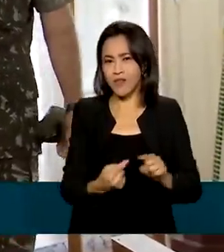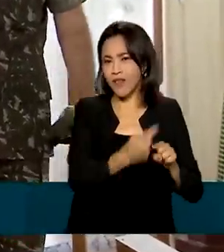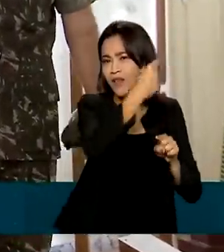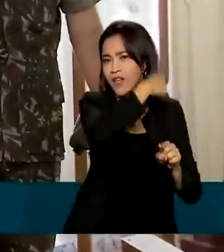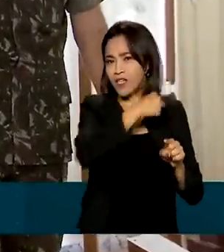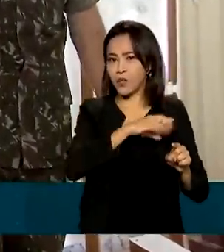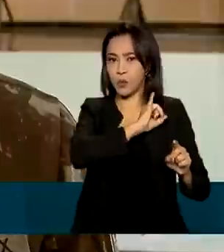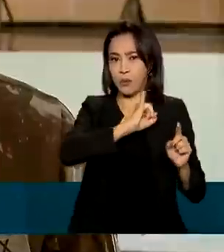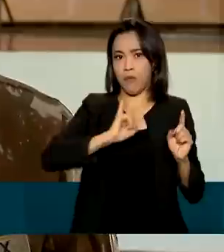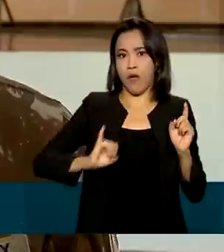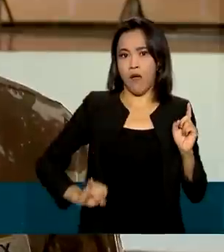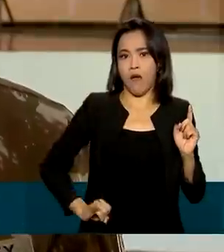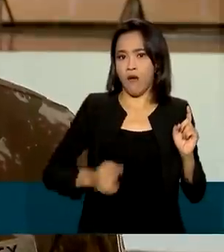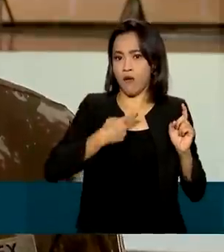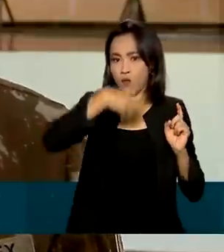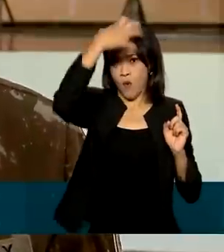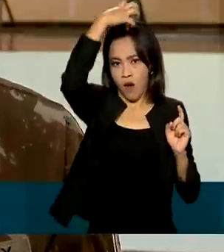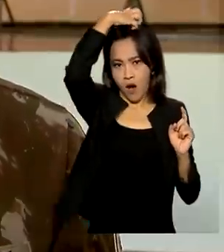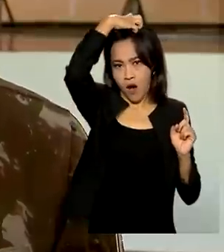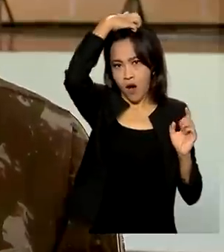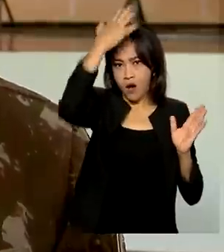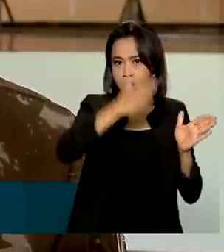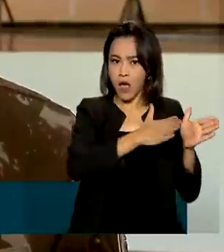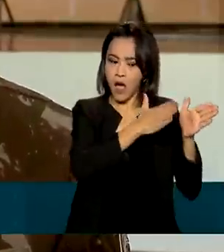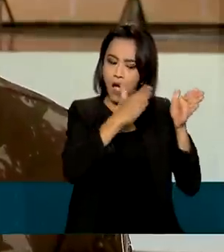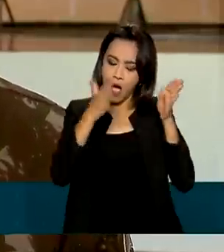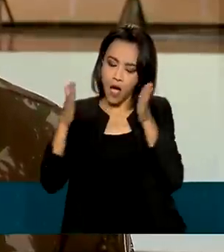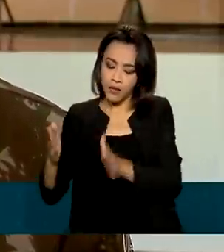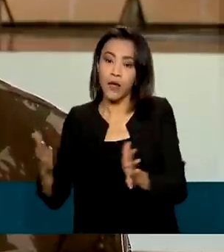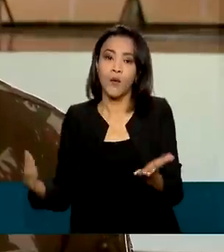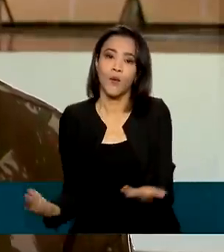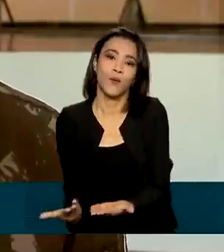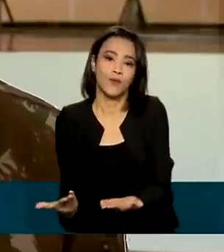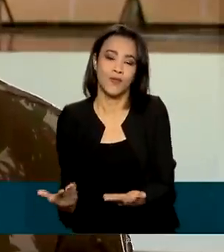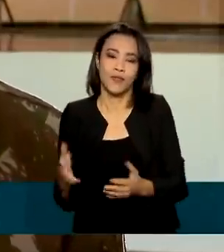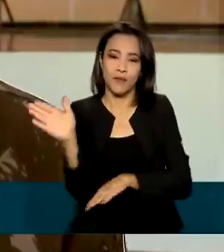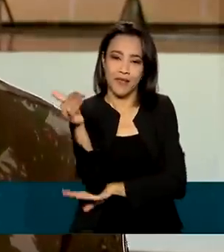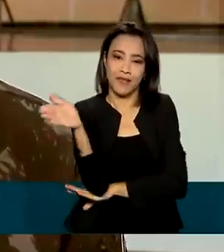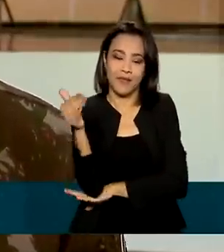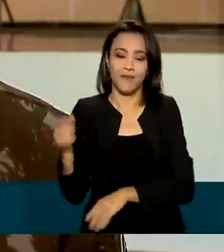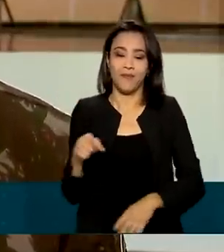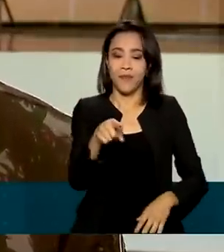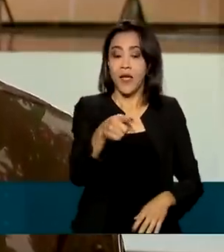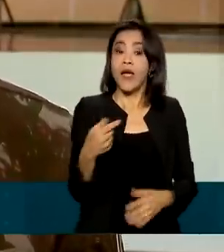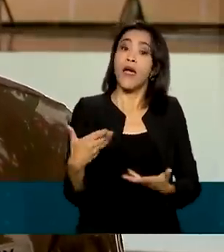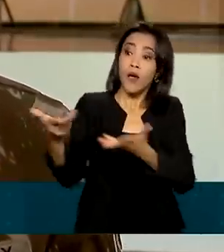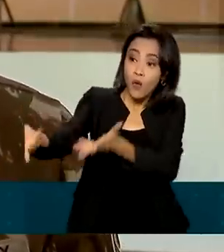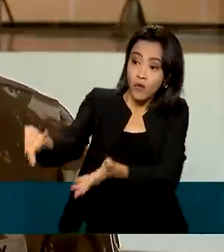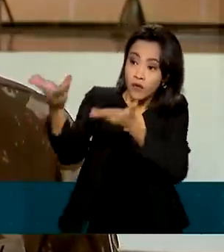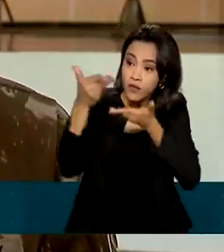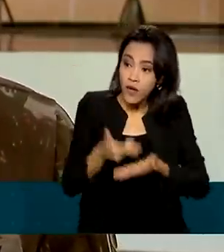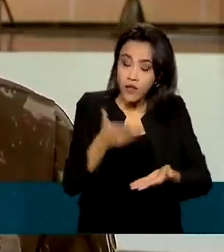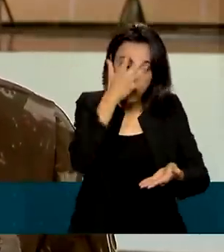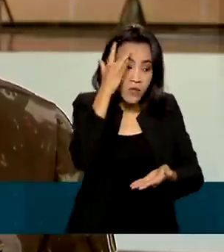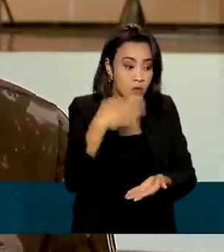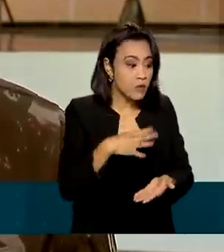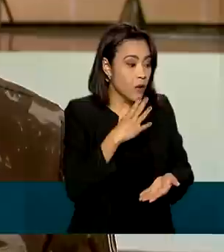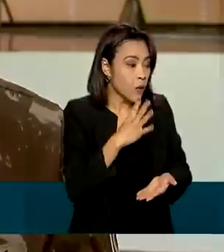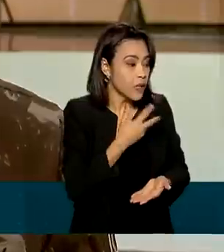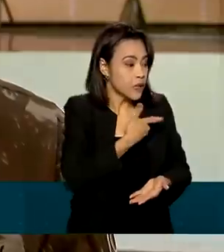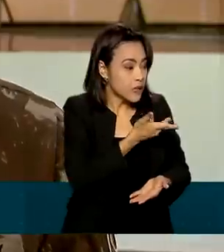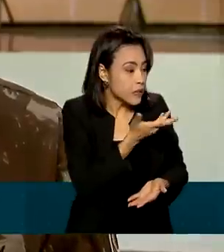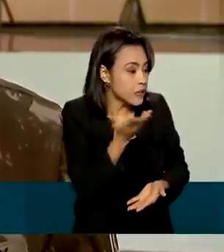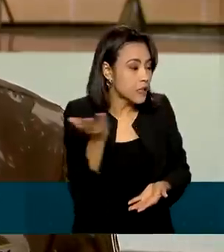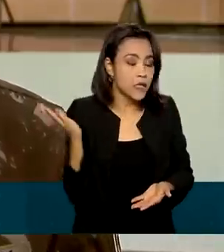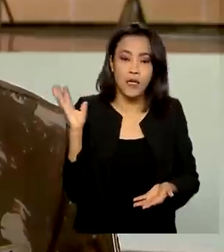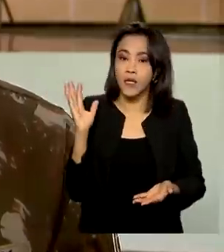símbolo nacional. O grande objetivo do programa é trazer a sociedade para dentro das unidades militares, para que se conheça o nosso material,